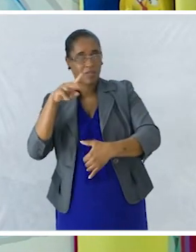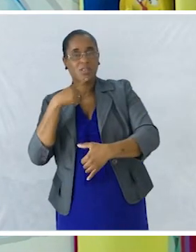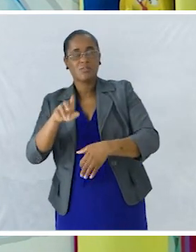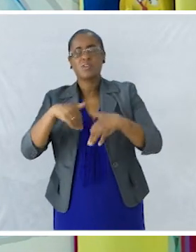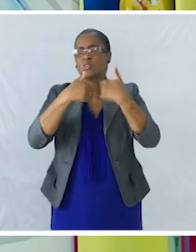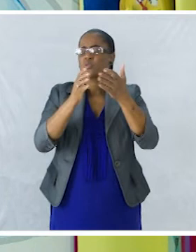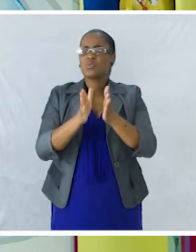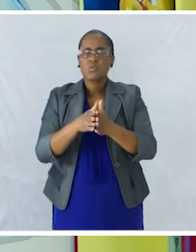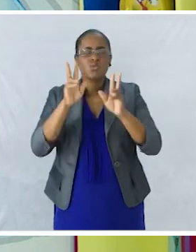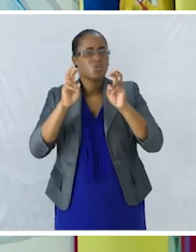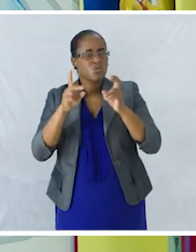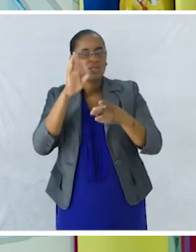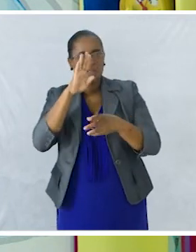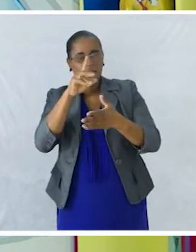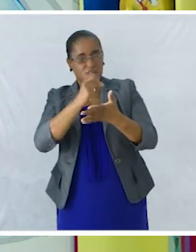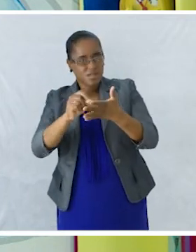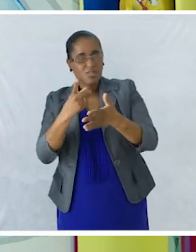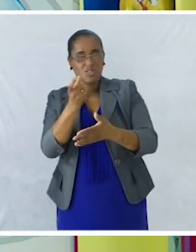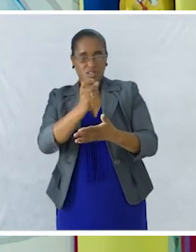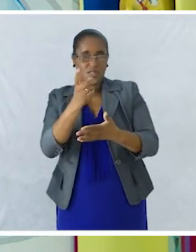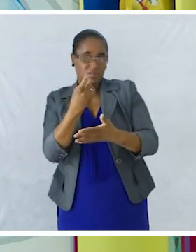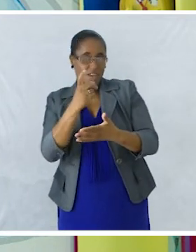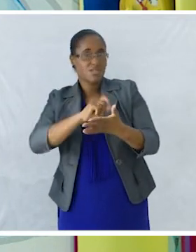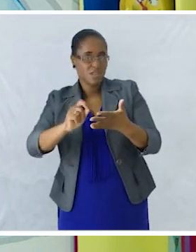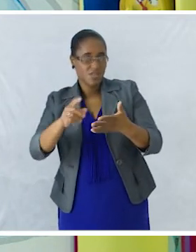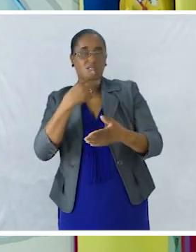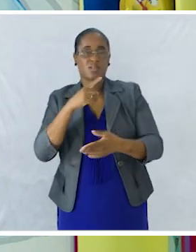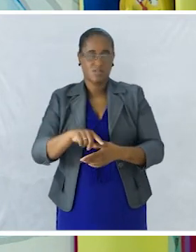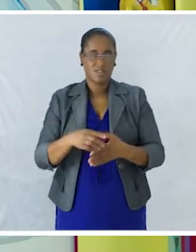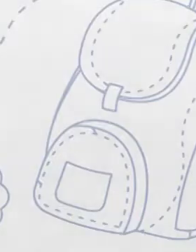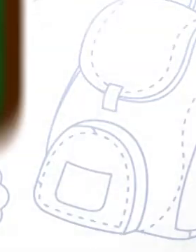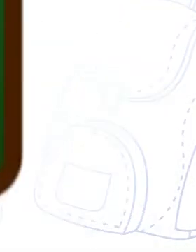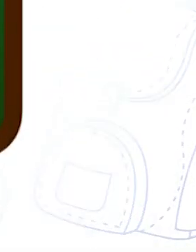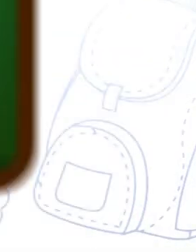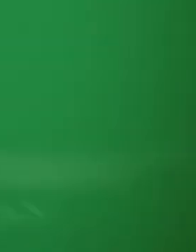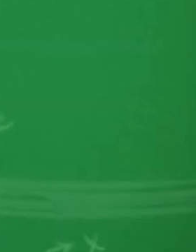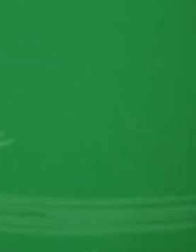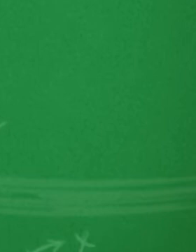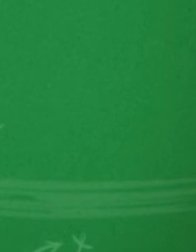aspectos Se for necessário escrever de novo Então agora Vamos ao trabalho de casa